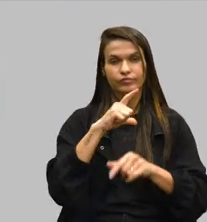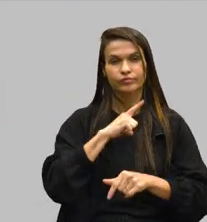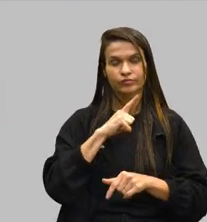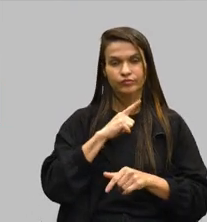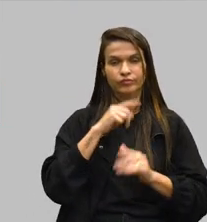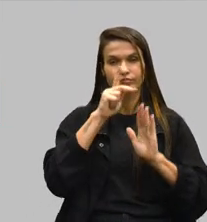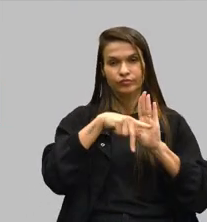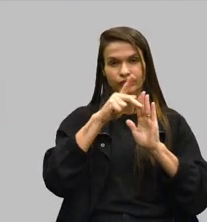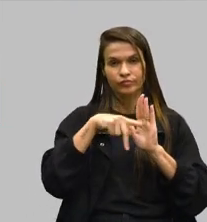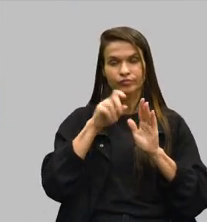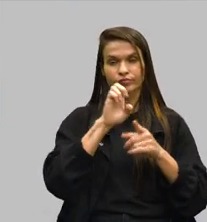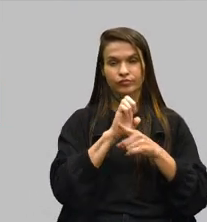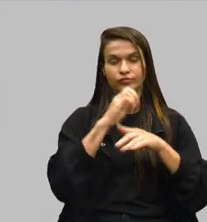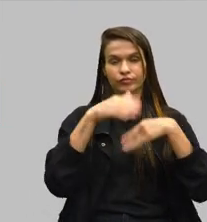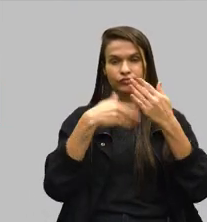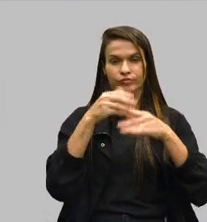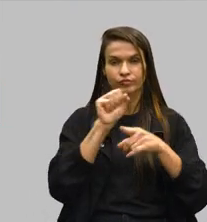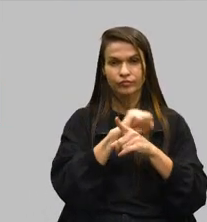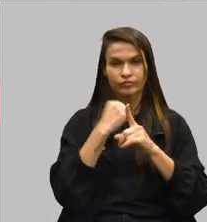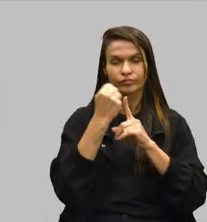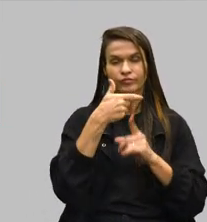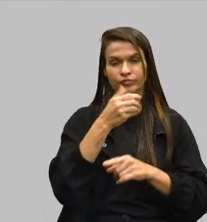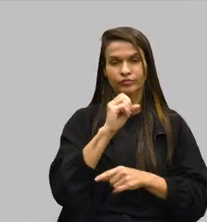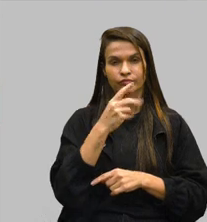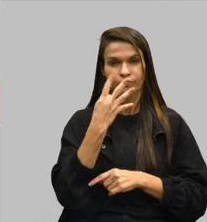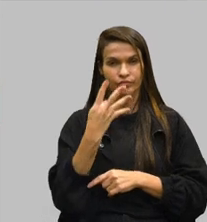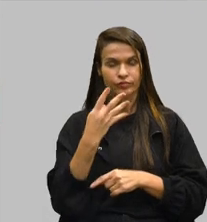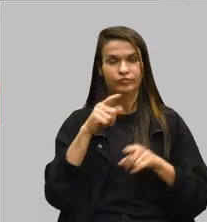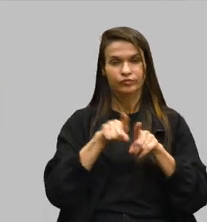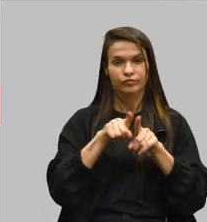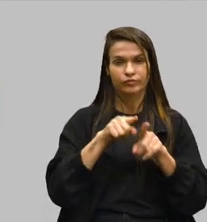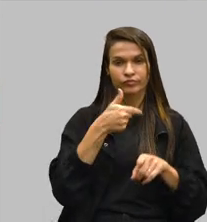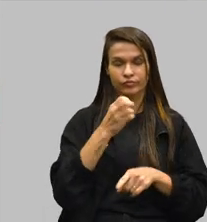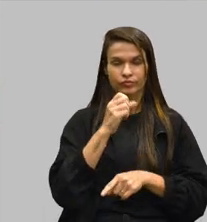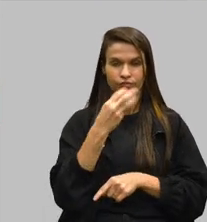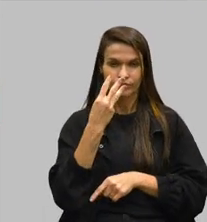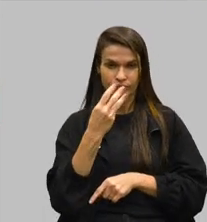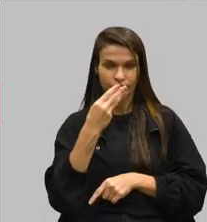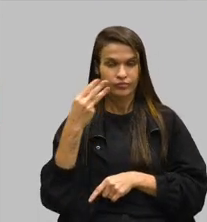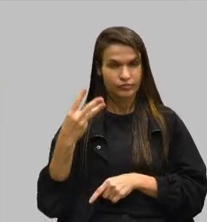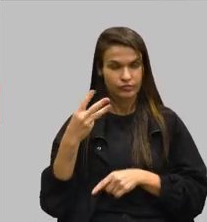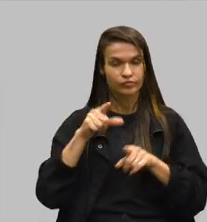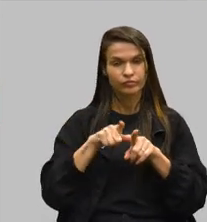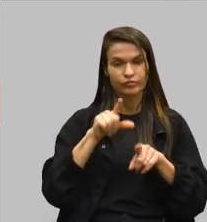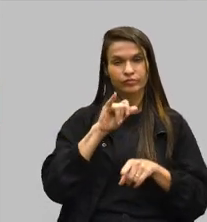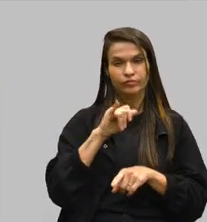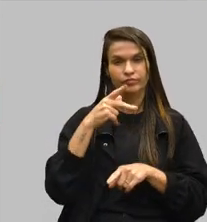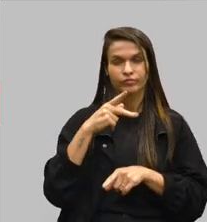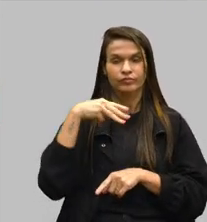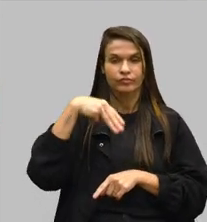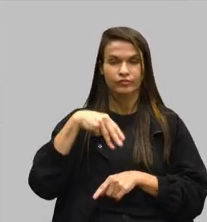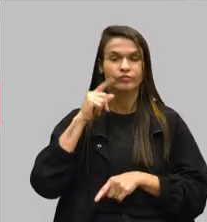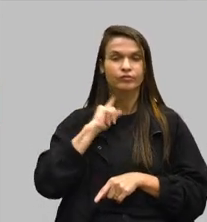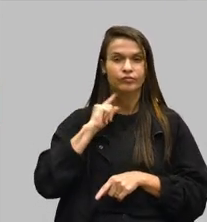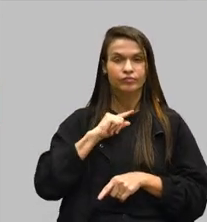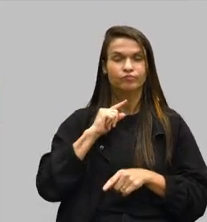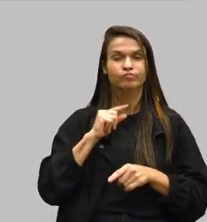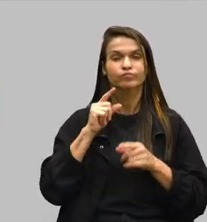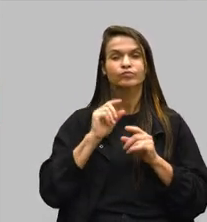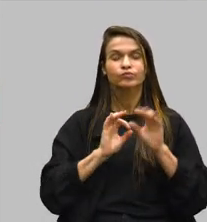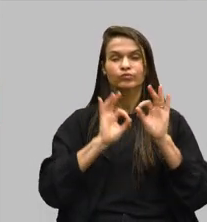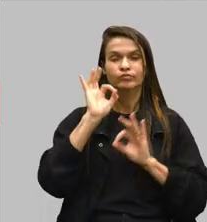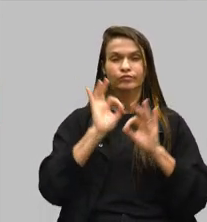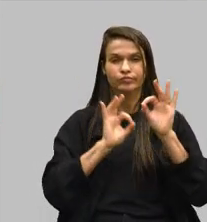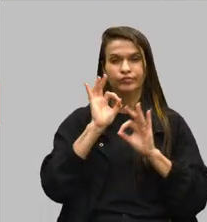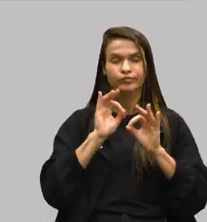Estadual de Promoção do Desenvolvimento Social 2024-2033, e temos também o IPM Minas, que é o Índice de Pobreza Multidimensional